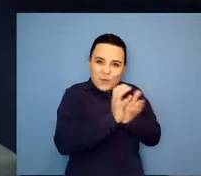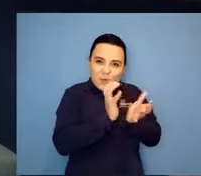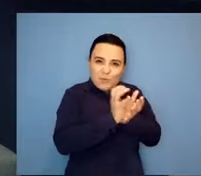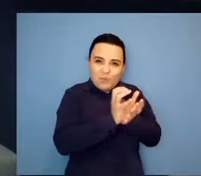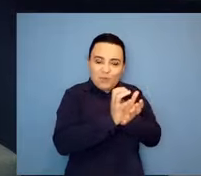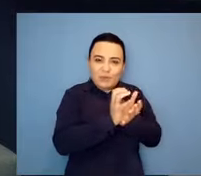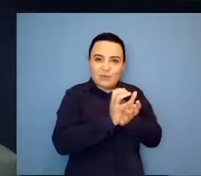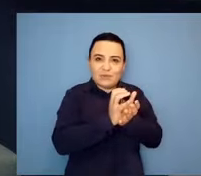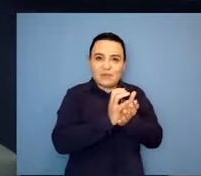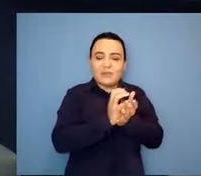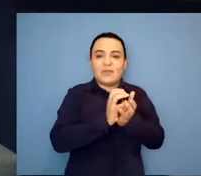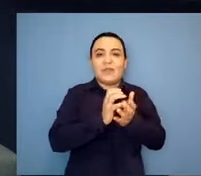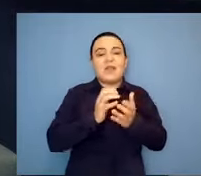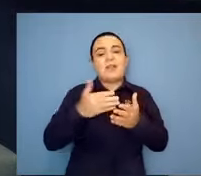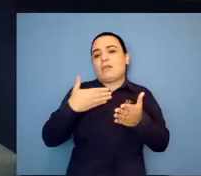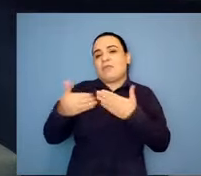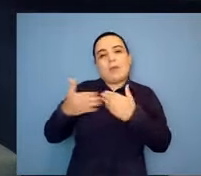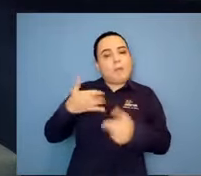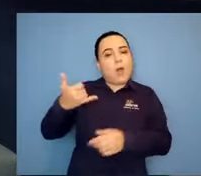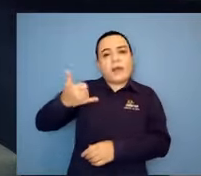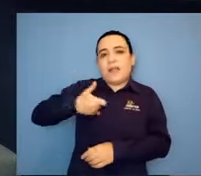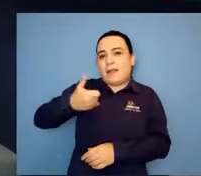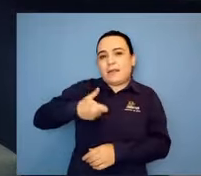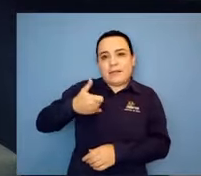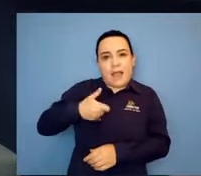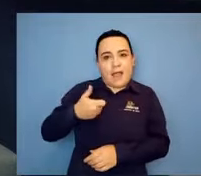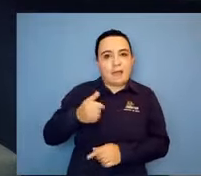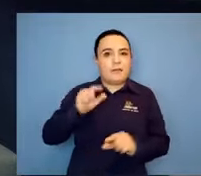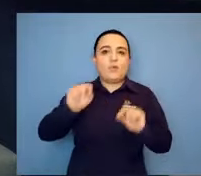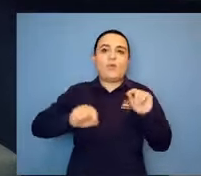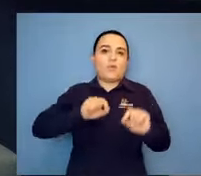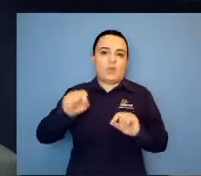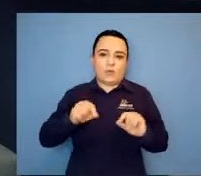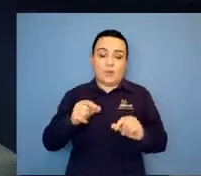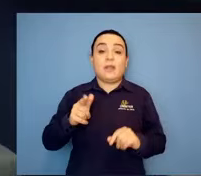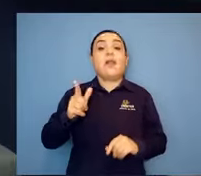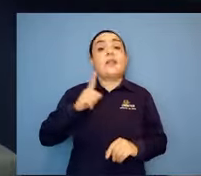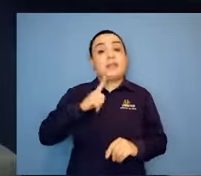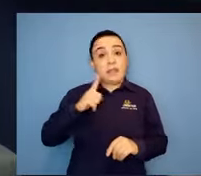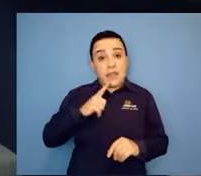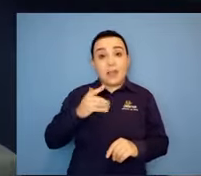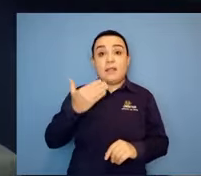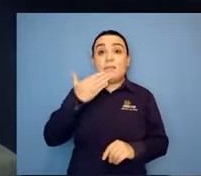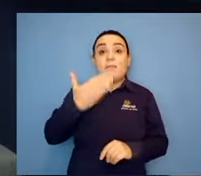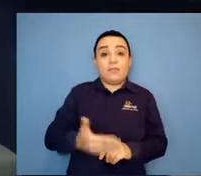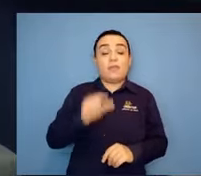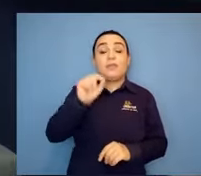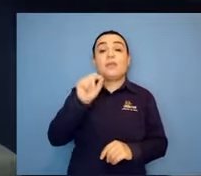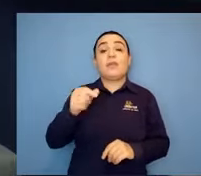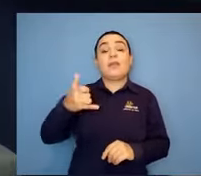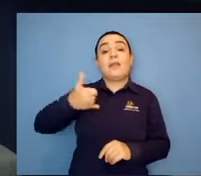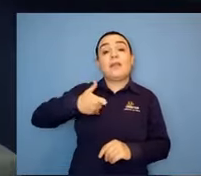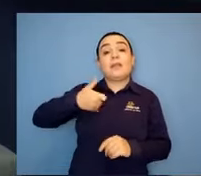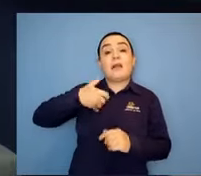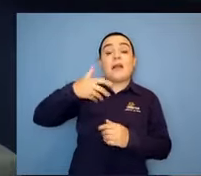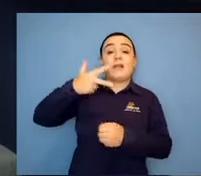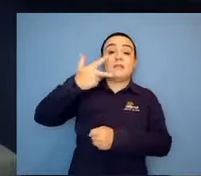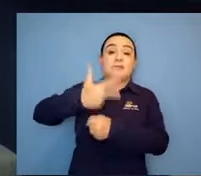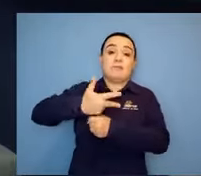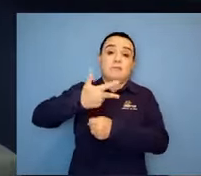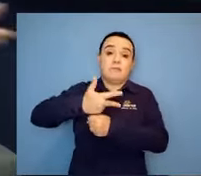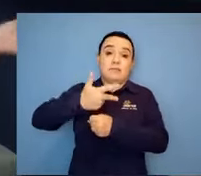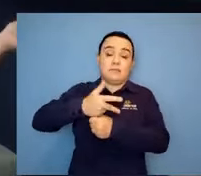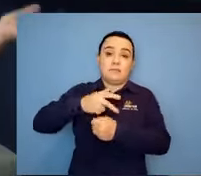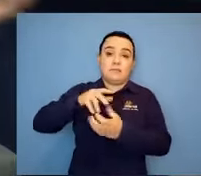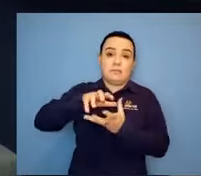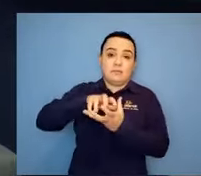A gente recebe muitos pedidos de idosos, né? Que precisam também. Cama hospitalar, fralda,